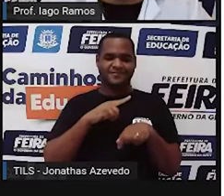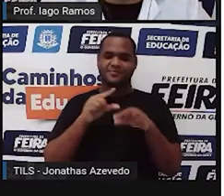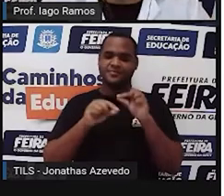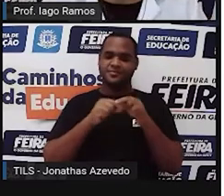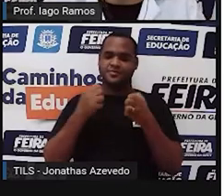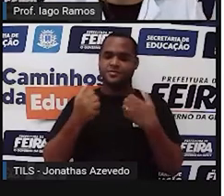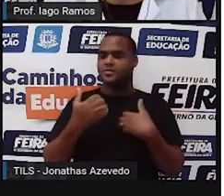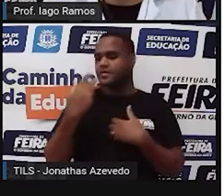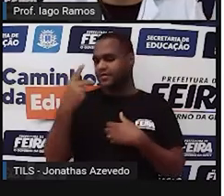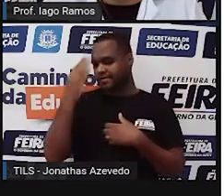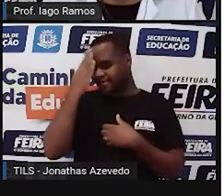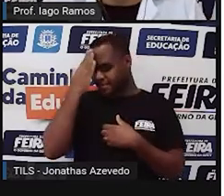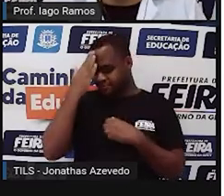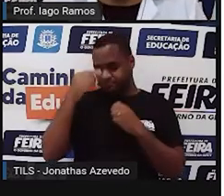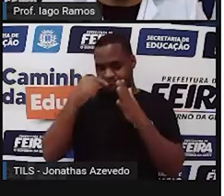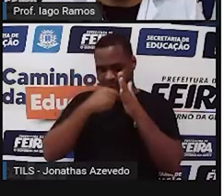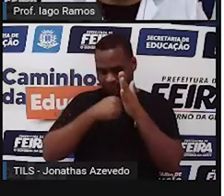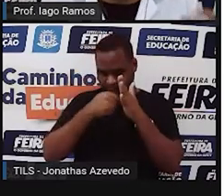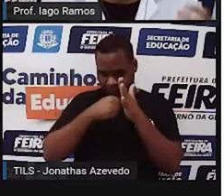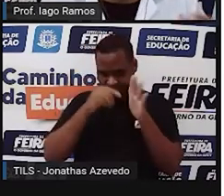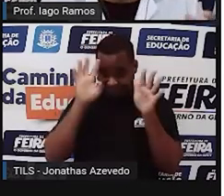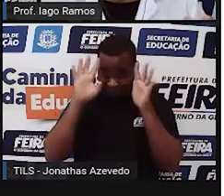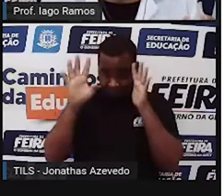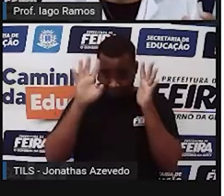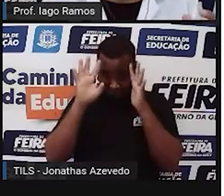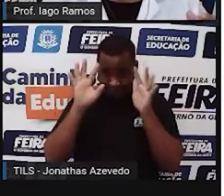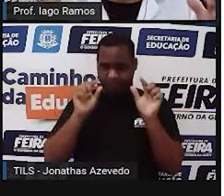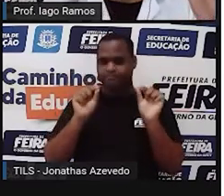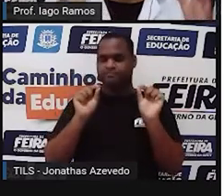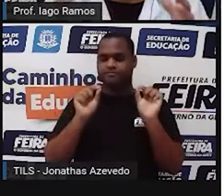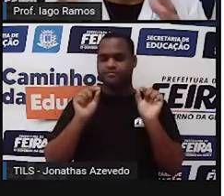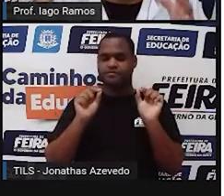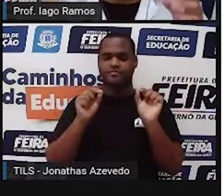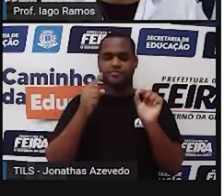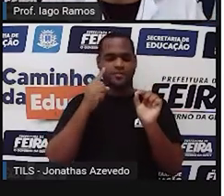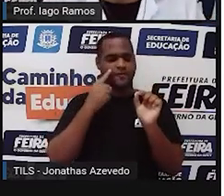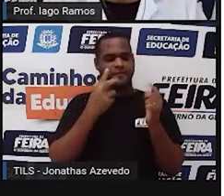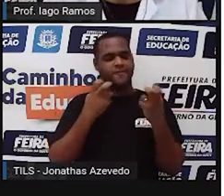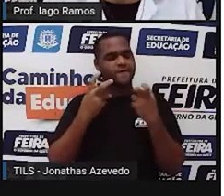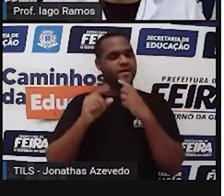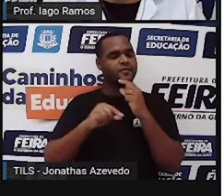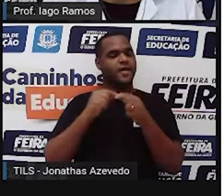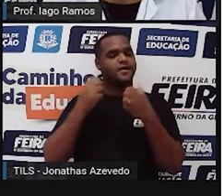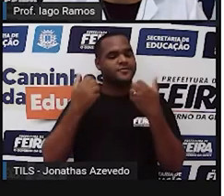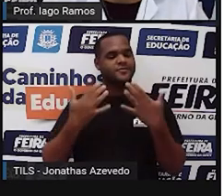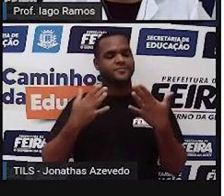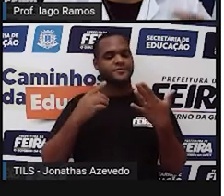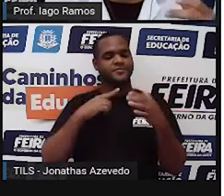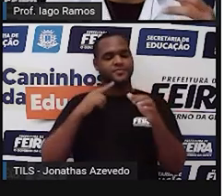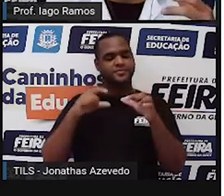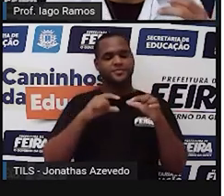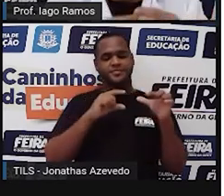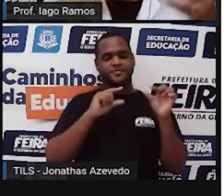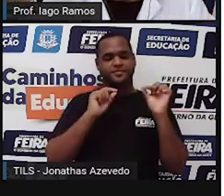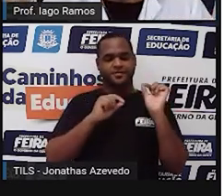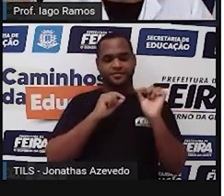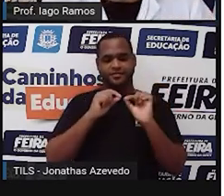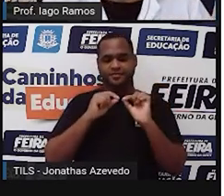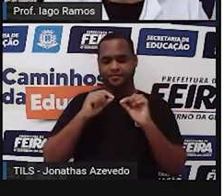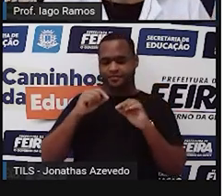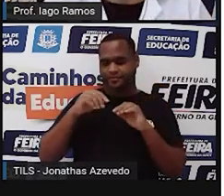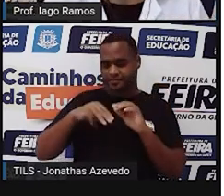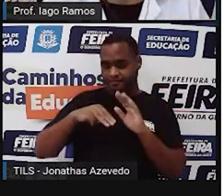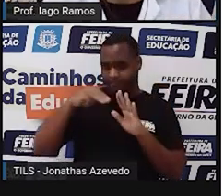fizesse essa autoavaliação aí, tá? E tentasse ver onde é que tá ali, né? O nível,